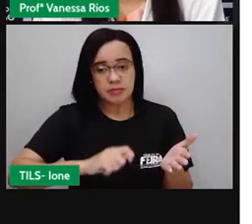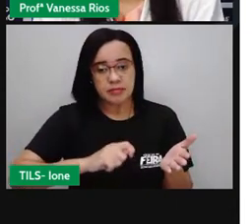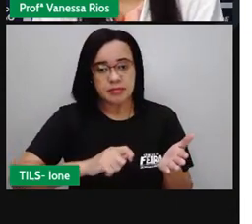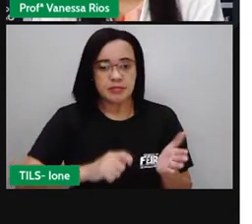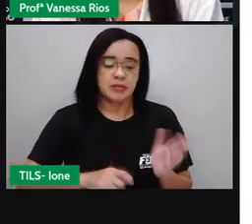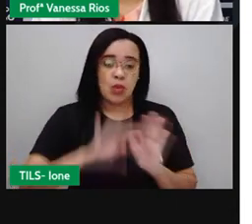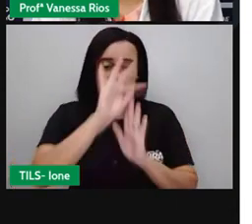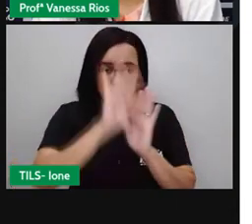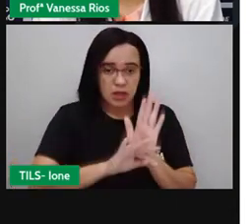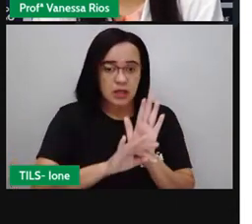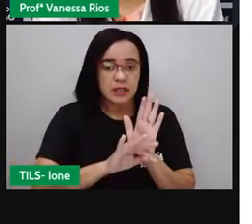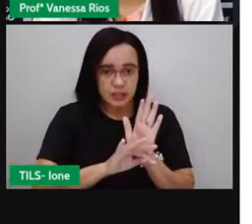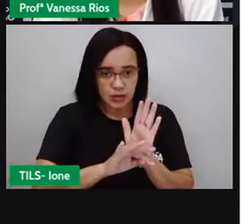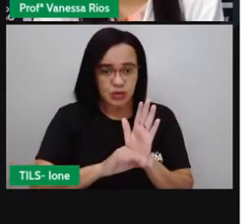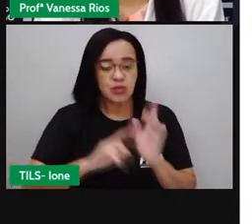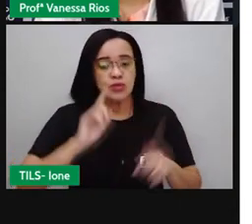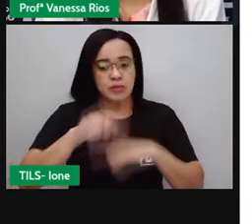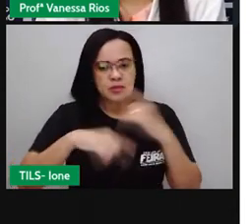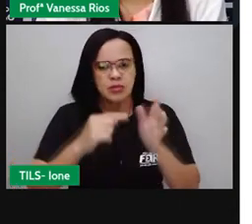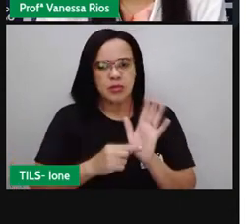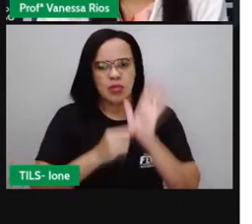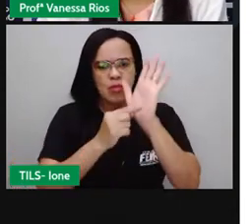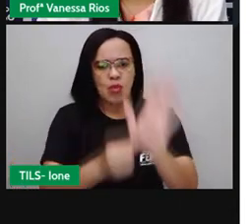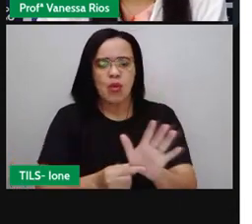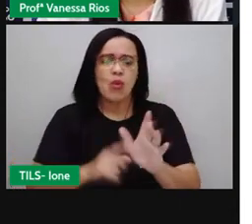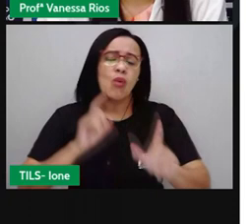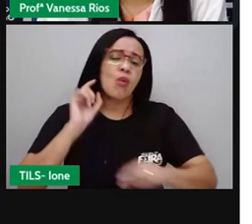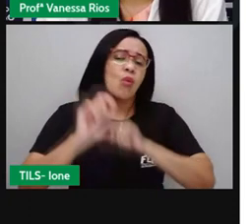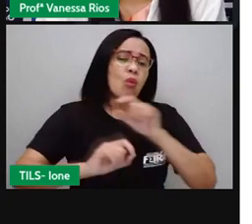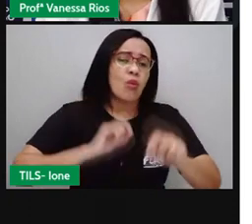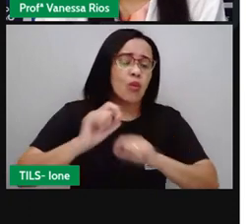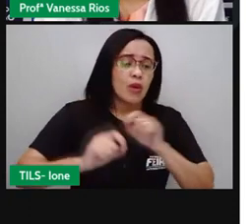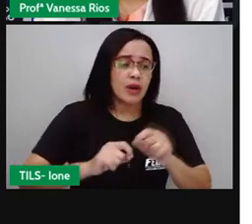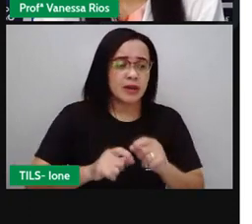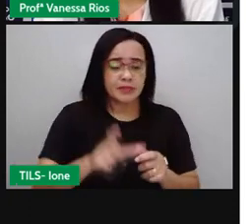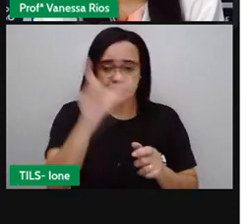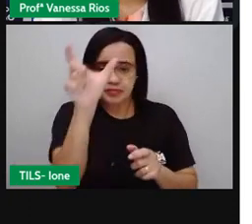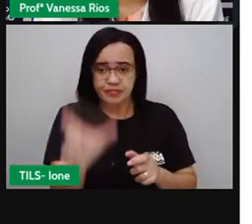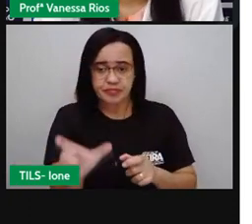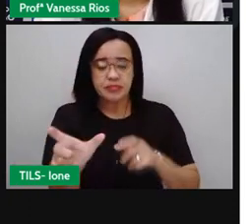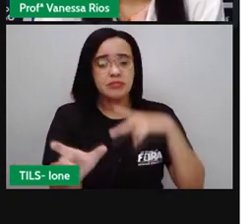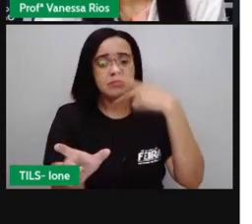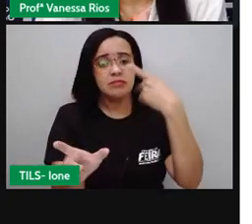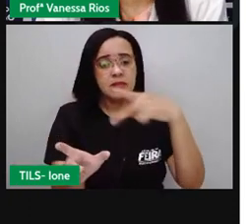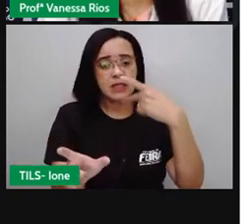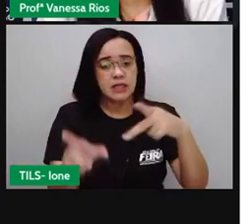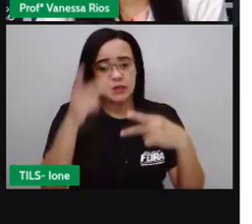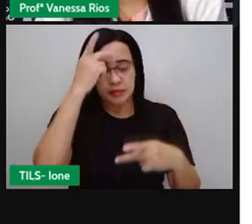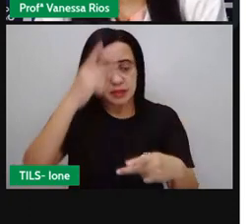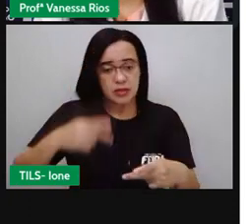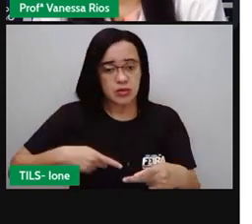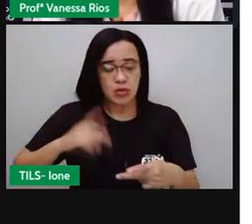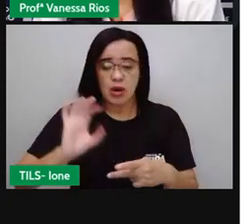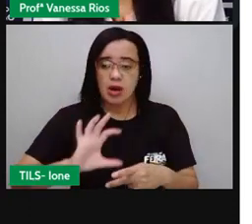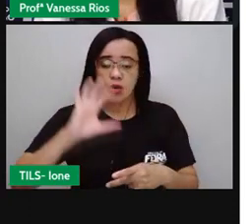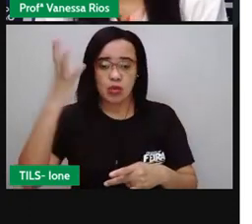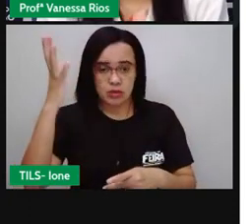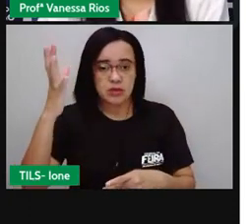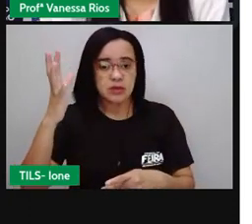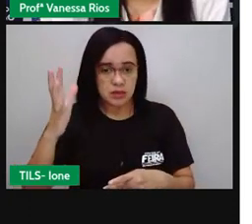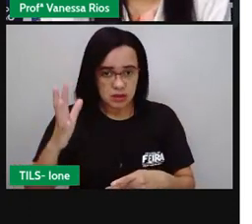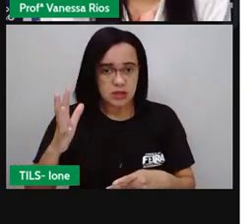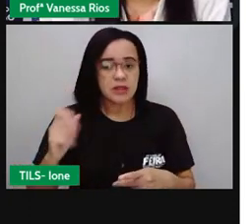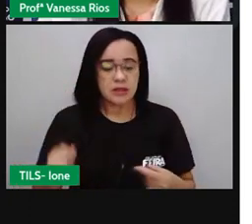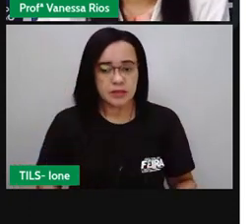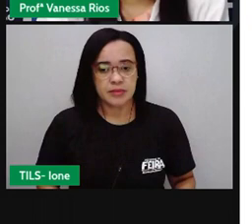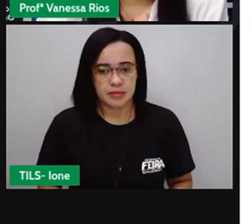o relato aí vai expor uma interpretação pessoal sobre um acontecimento, que a gente já viu aí que pode ser um